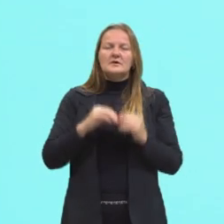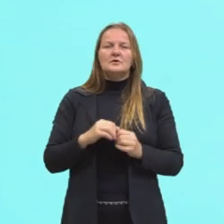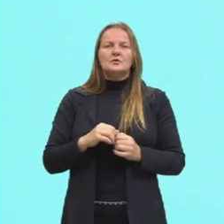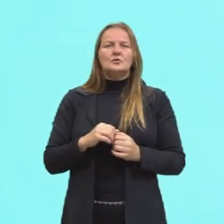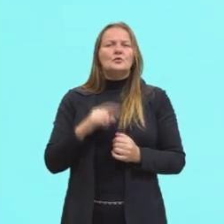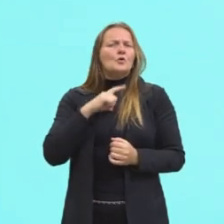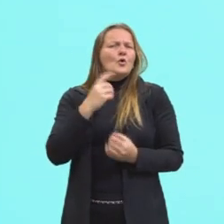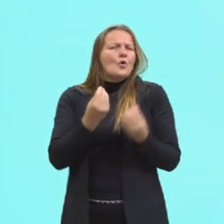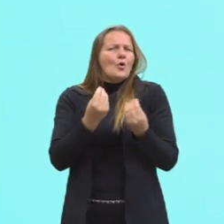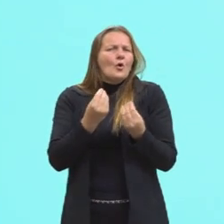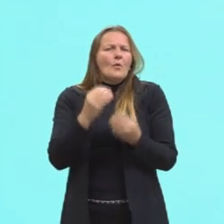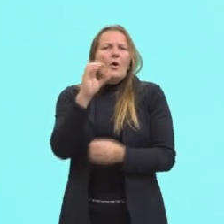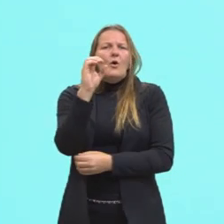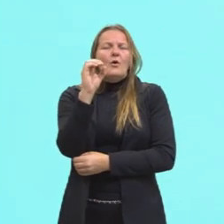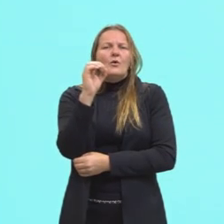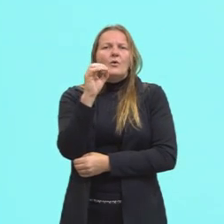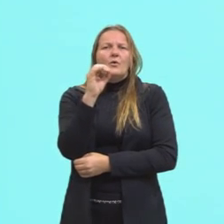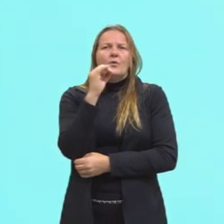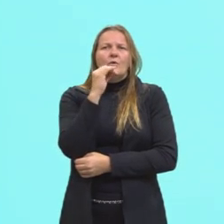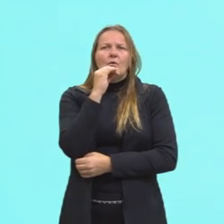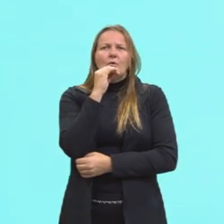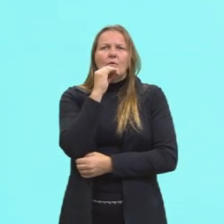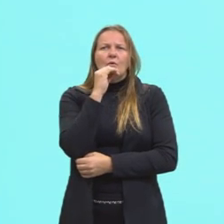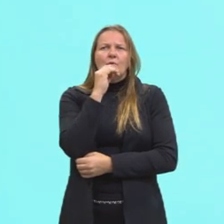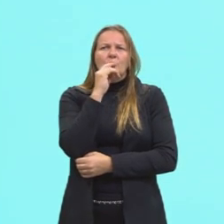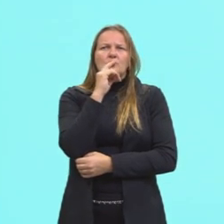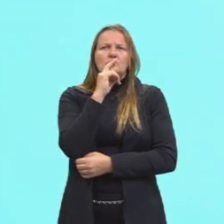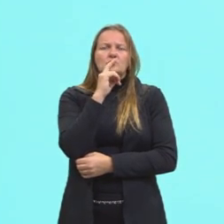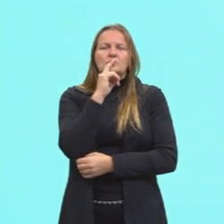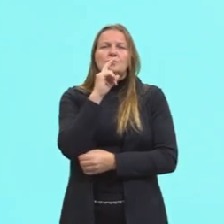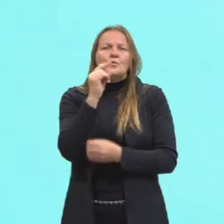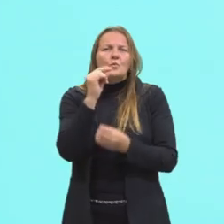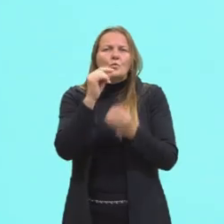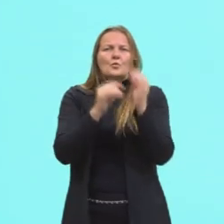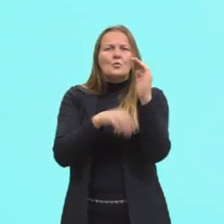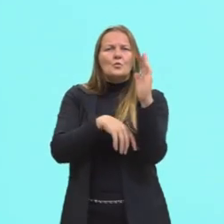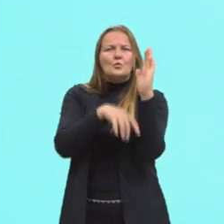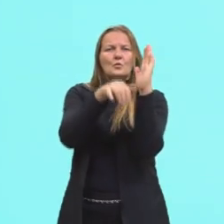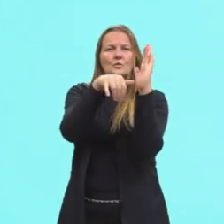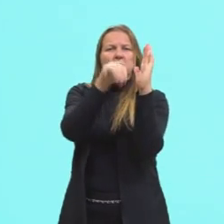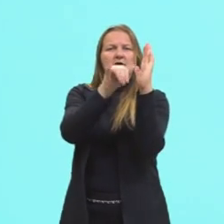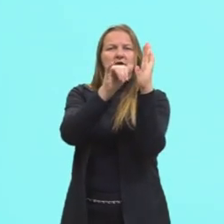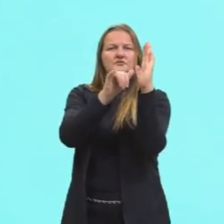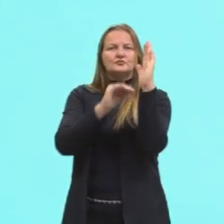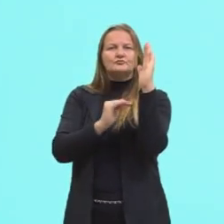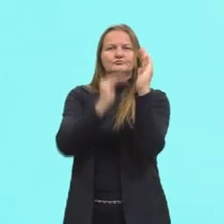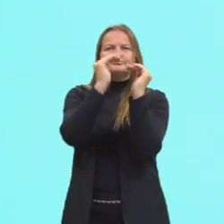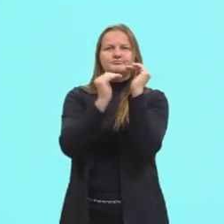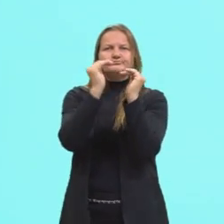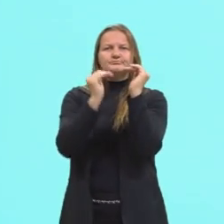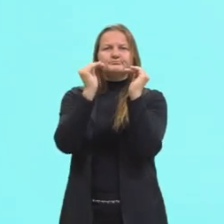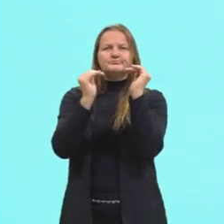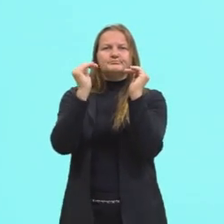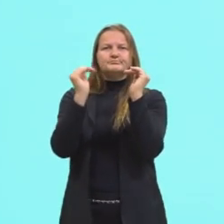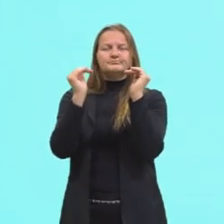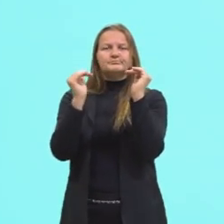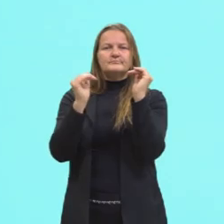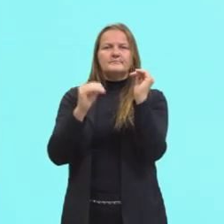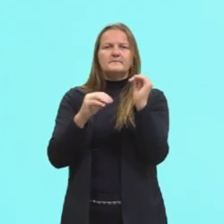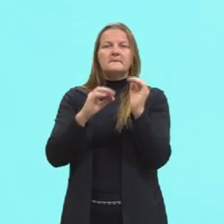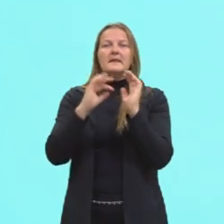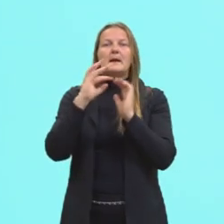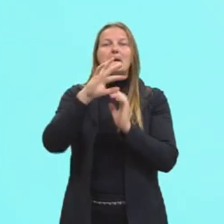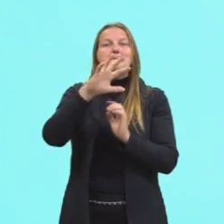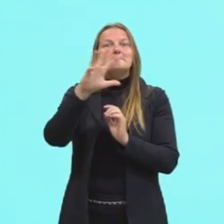Como é que eu vou representar isso no gráfico, tá? O eixo vertical aqui, que é a nossa escala, nesse caso ele representa milhões